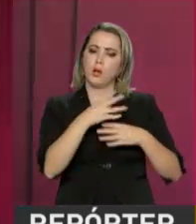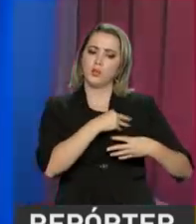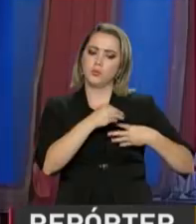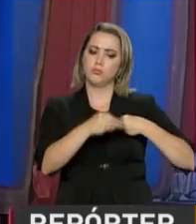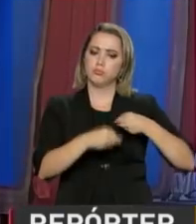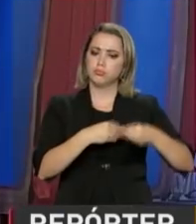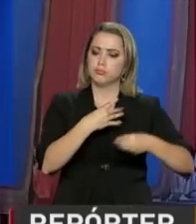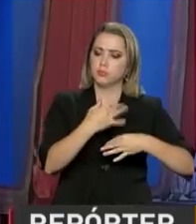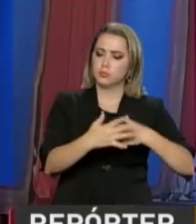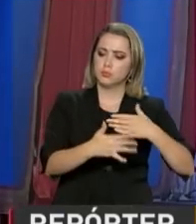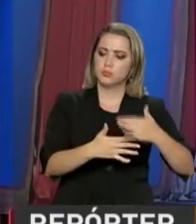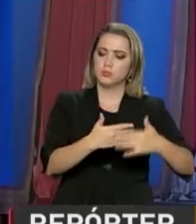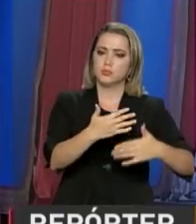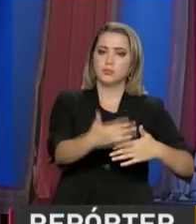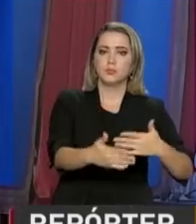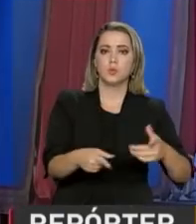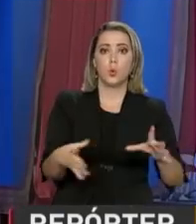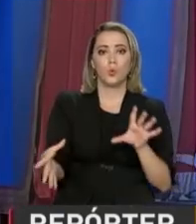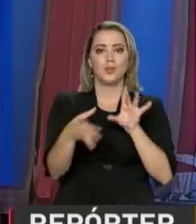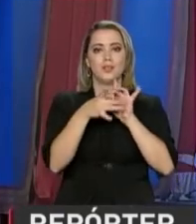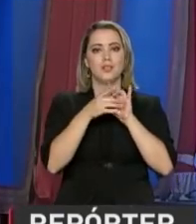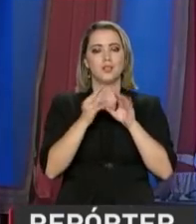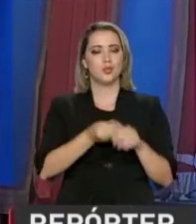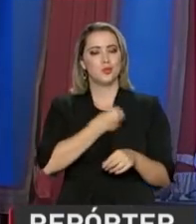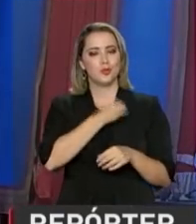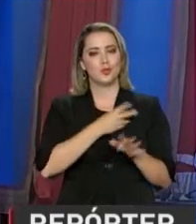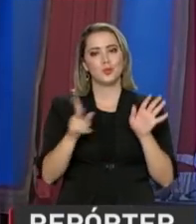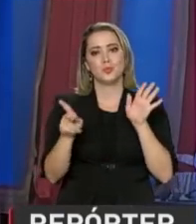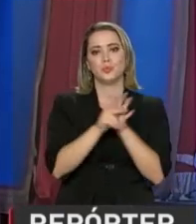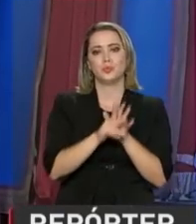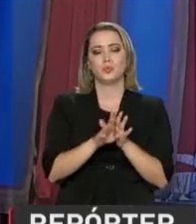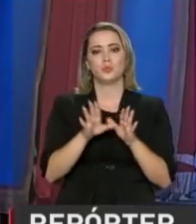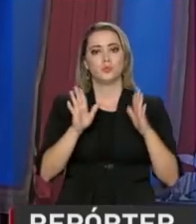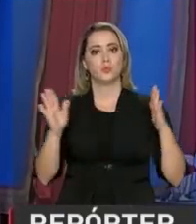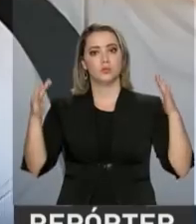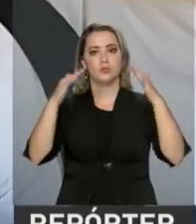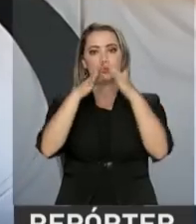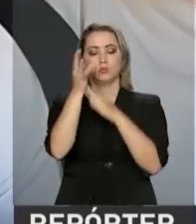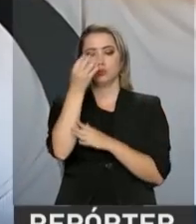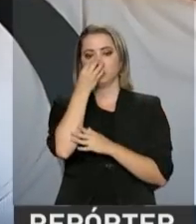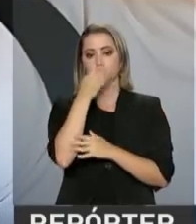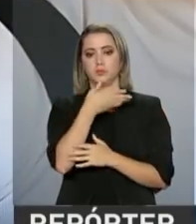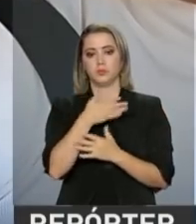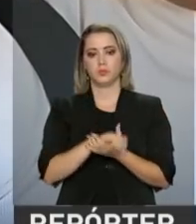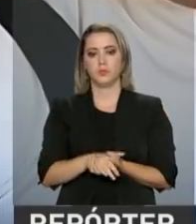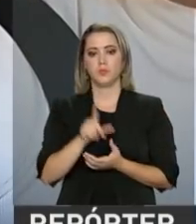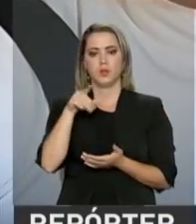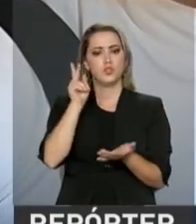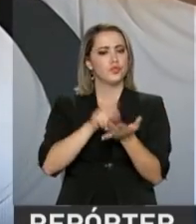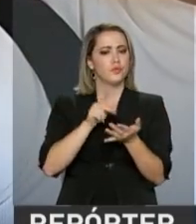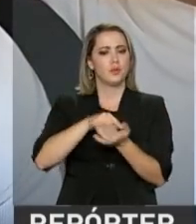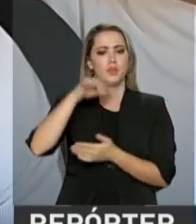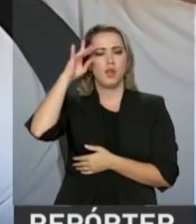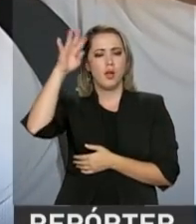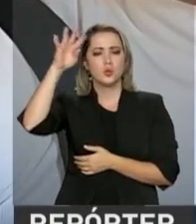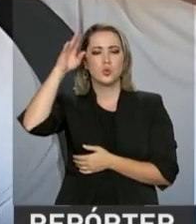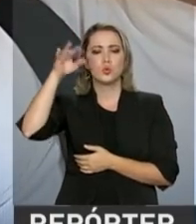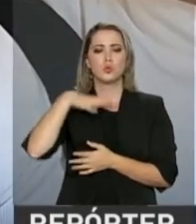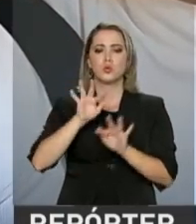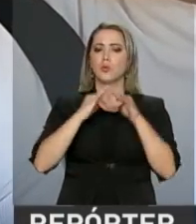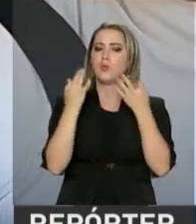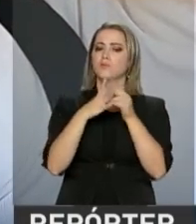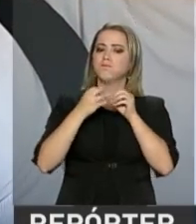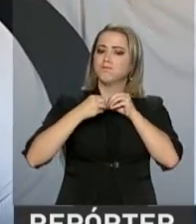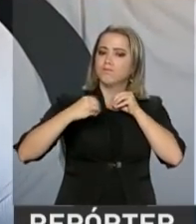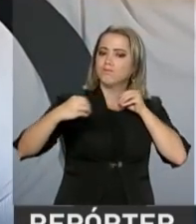Frazão seguem unidas, vivendo no circo e nas estradas. O circo, na verdade, é um sonho. É uma família grande que